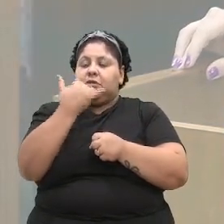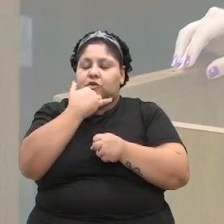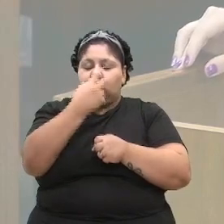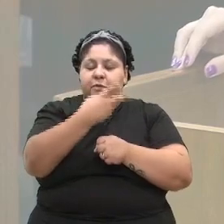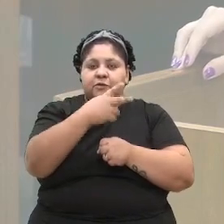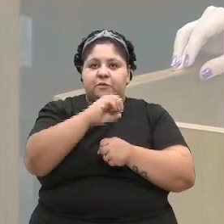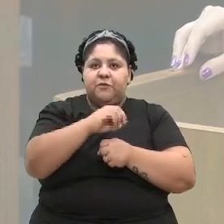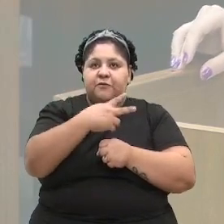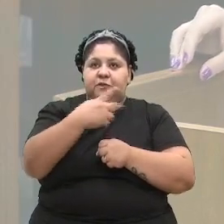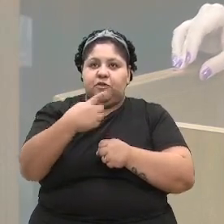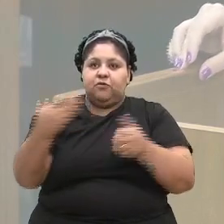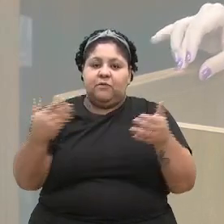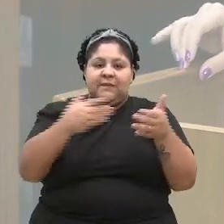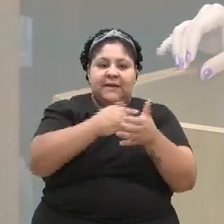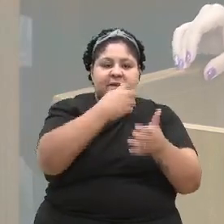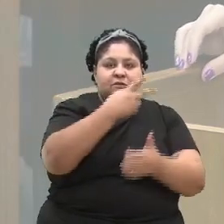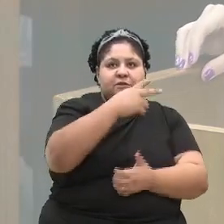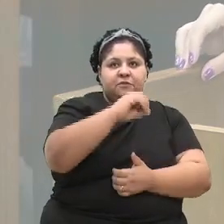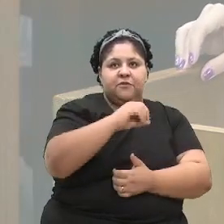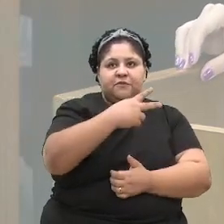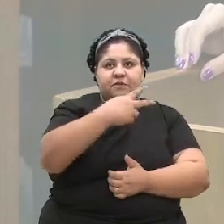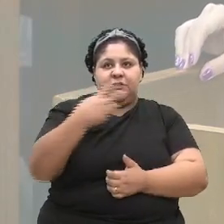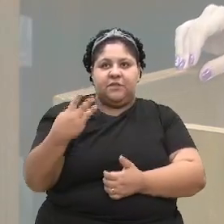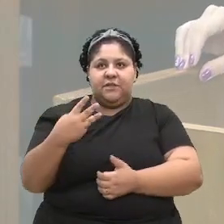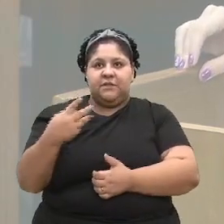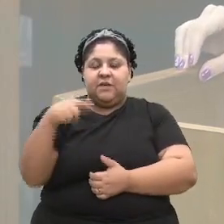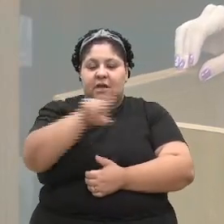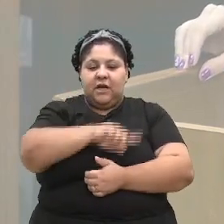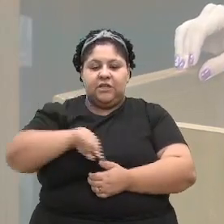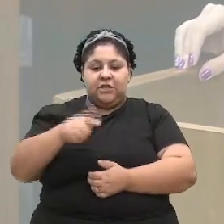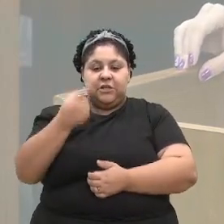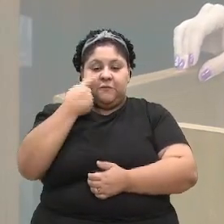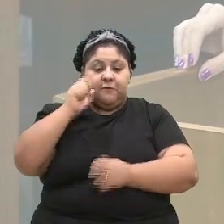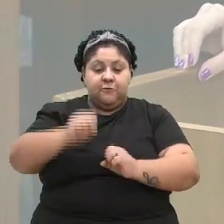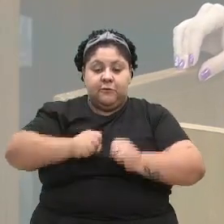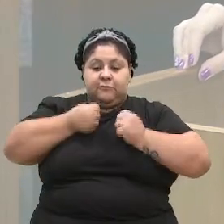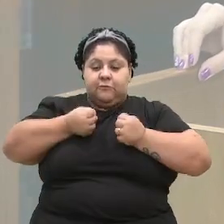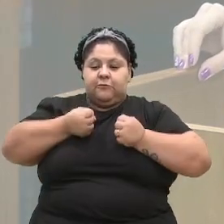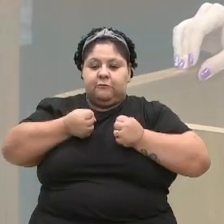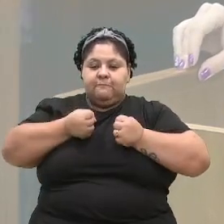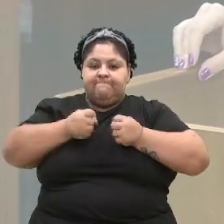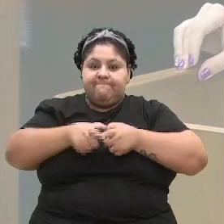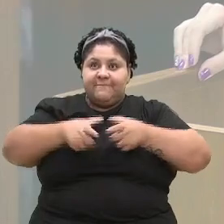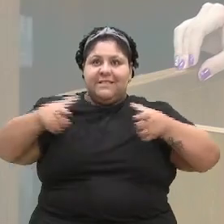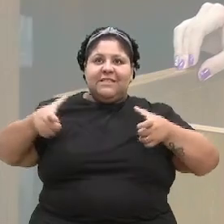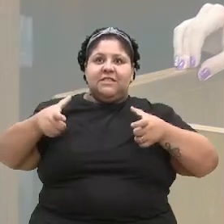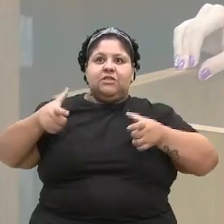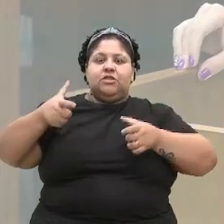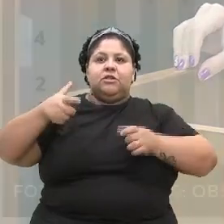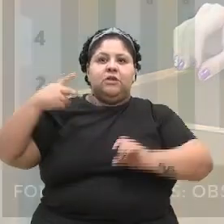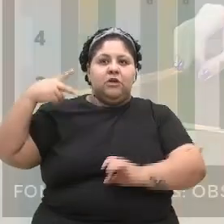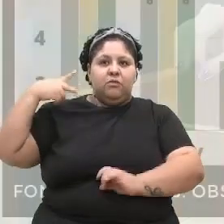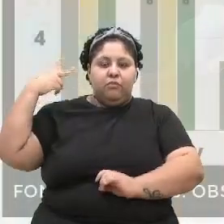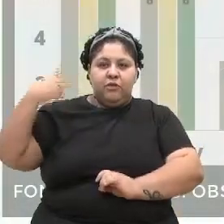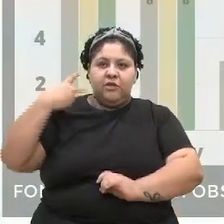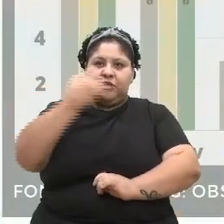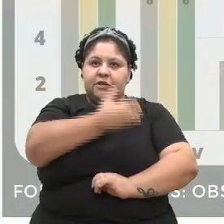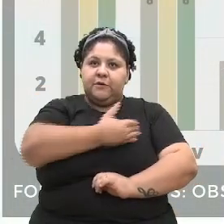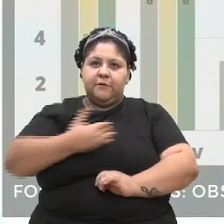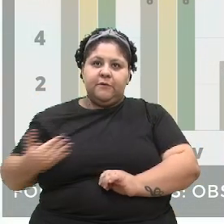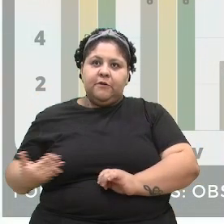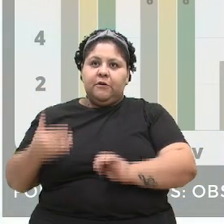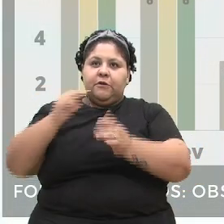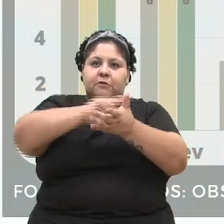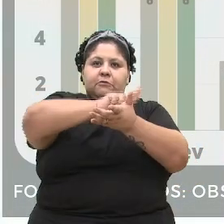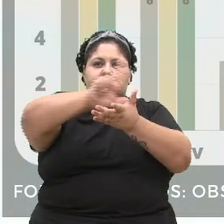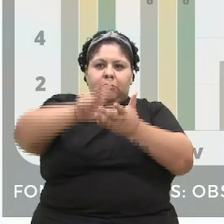esforço muito grande com relação às políticas públicas do governo do estado e também dos demais municípios com relação